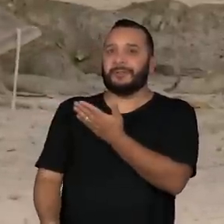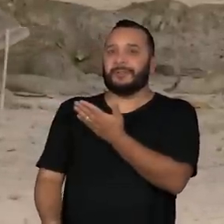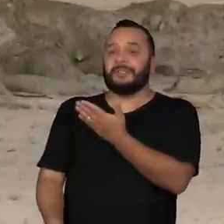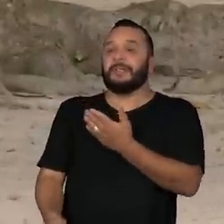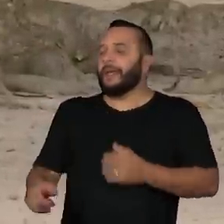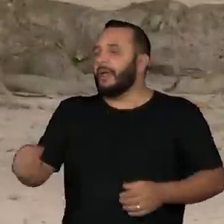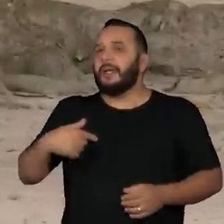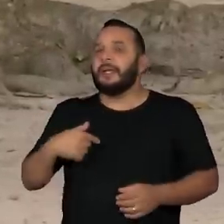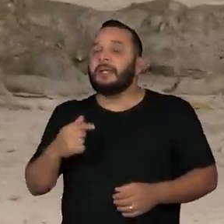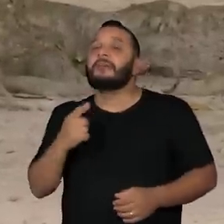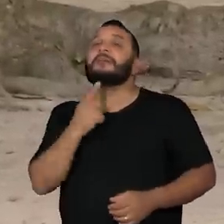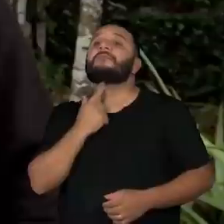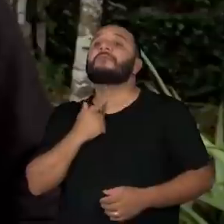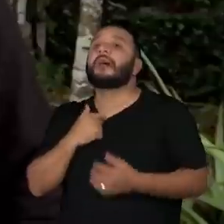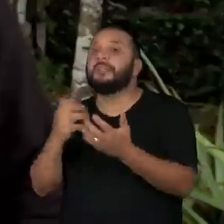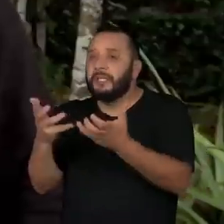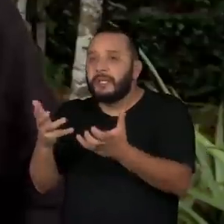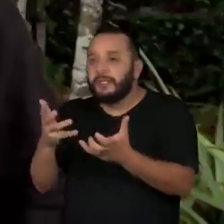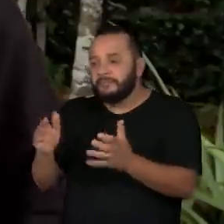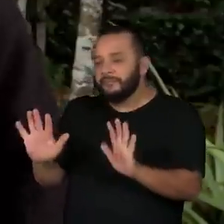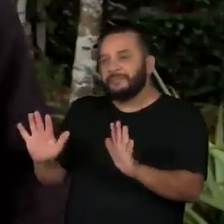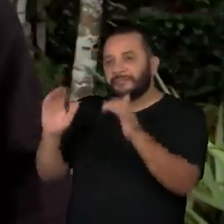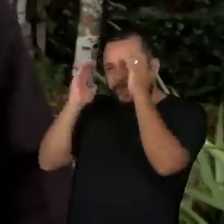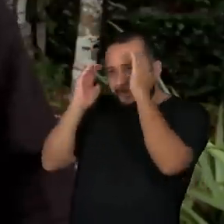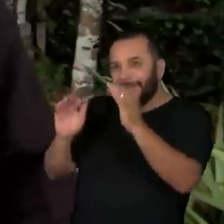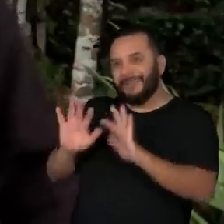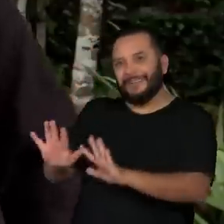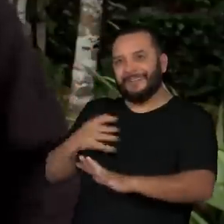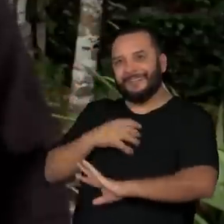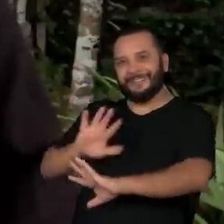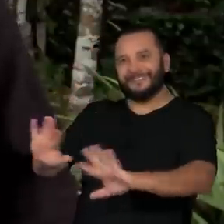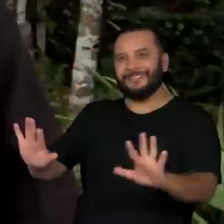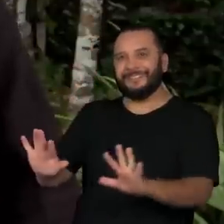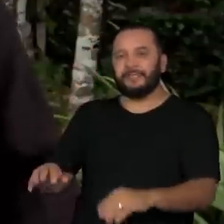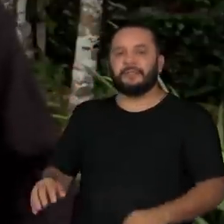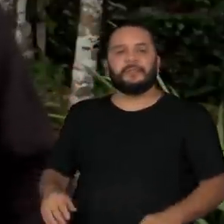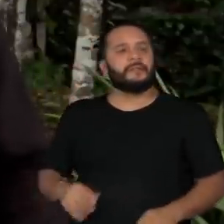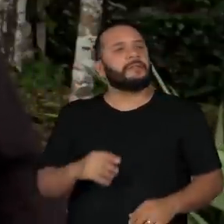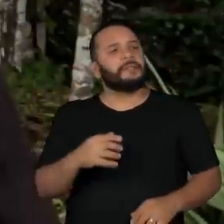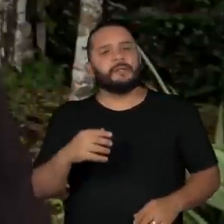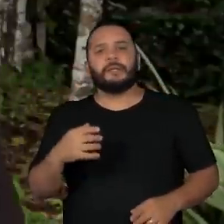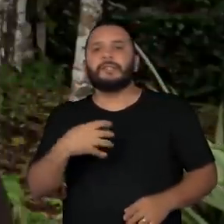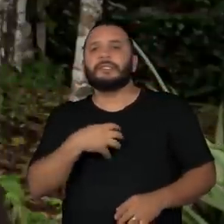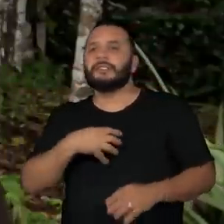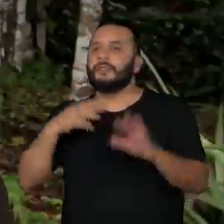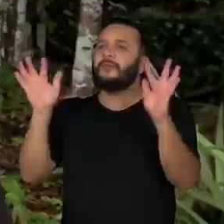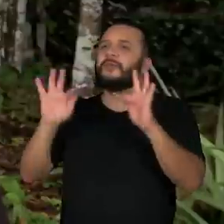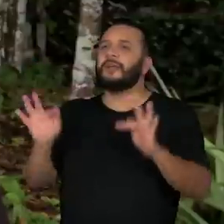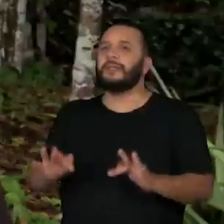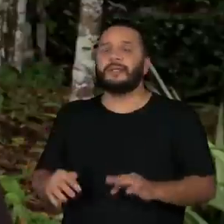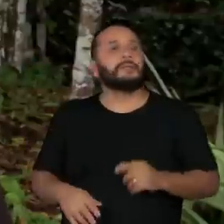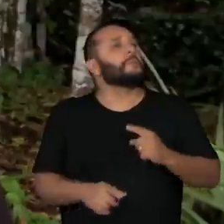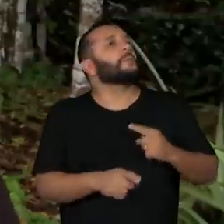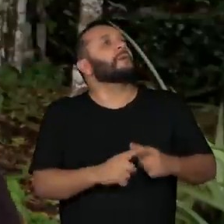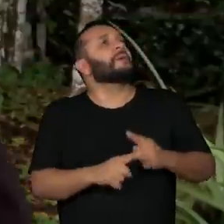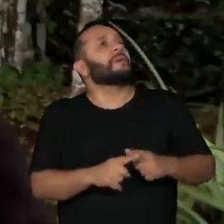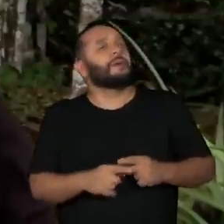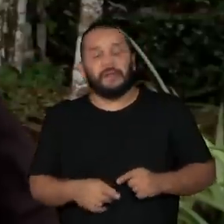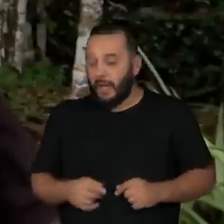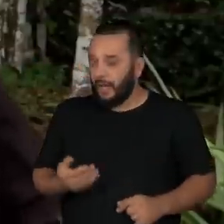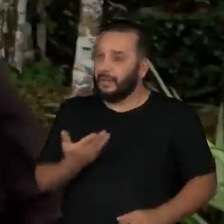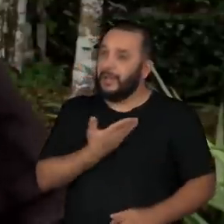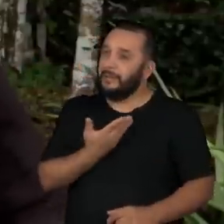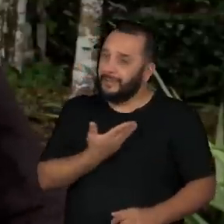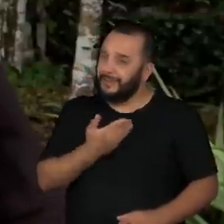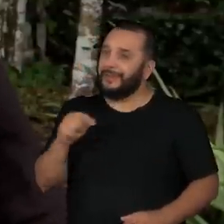negligenciada. Eu me sinto muito feliz. Mas por que, Francisco? Porque aqui eu tenho meus amigos e